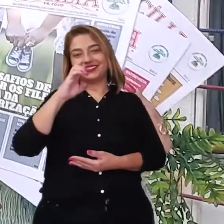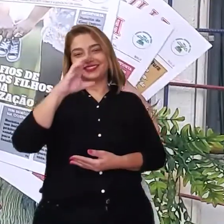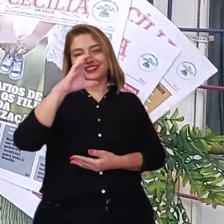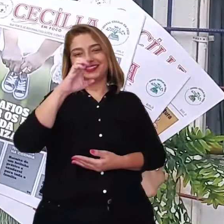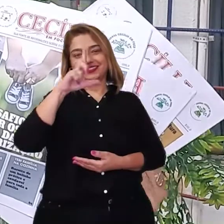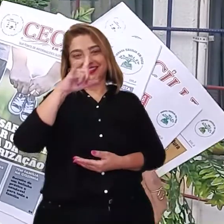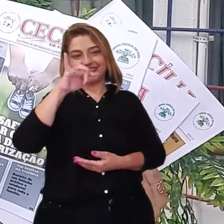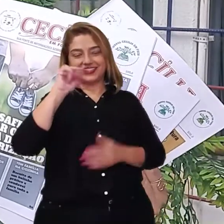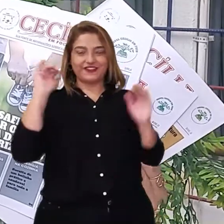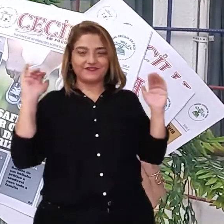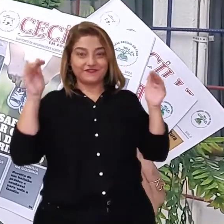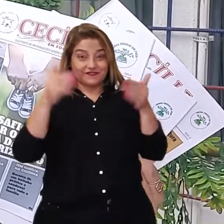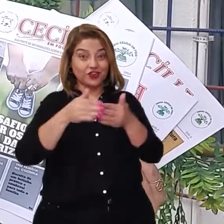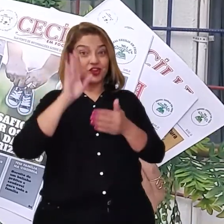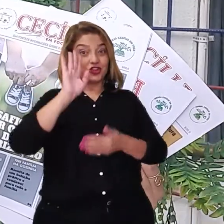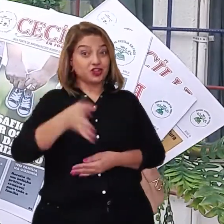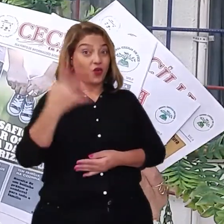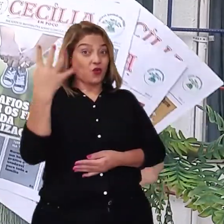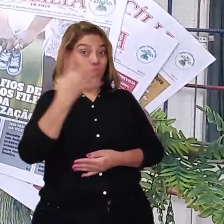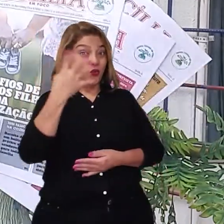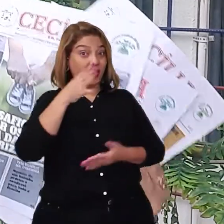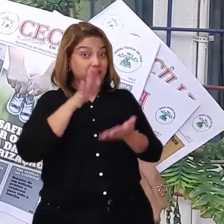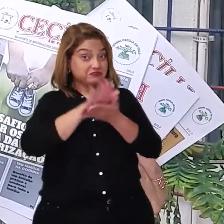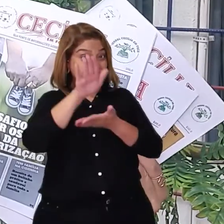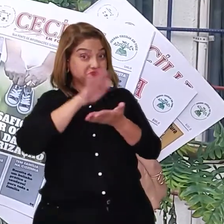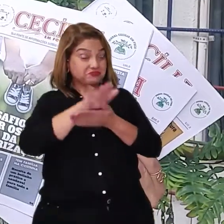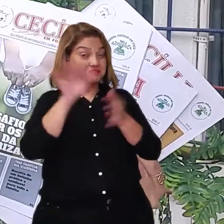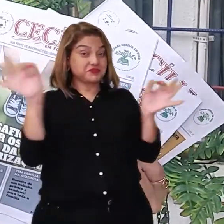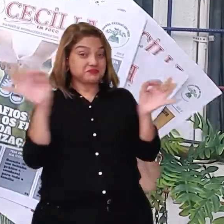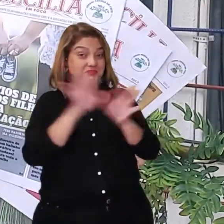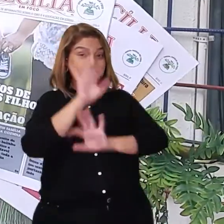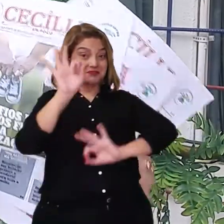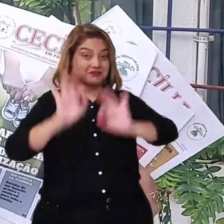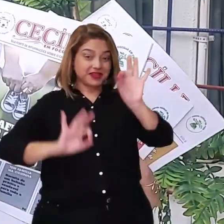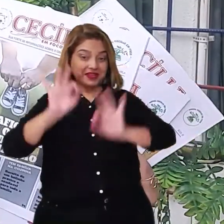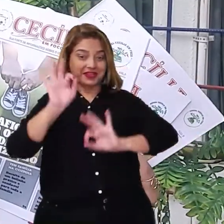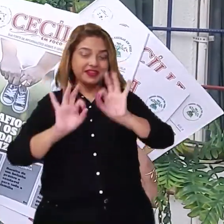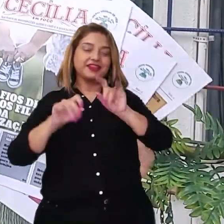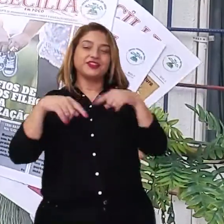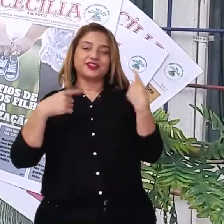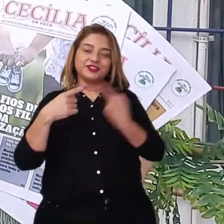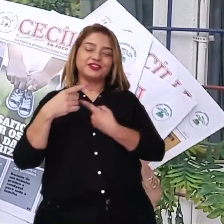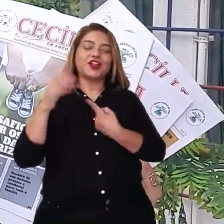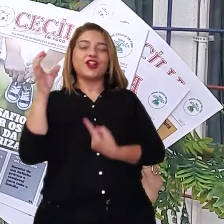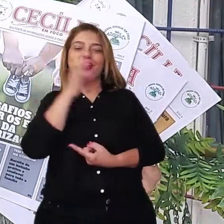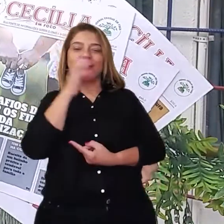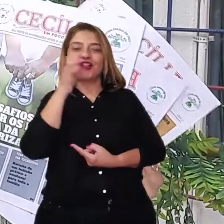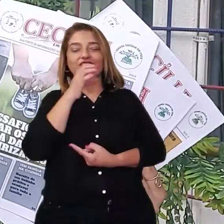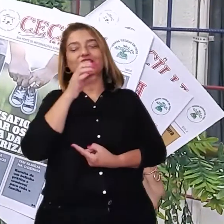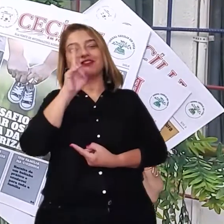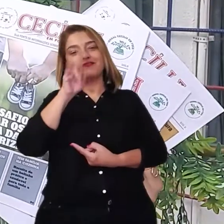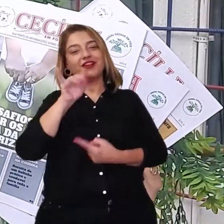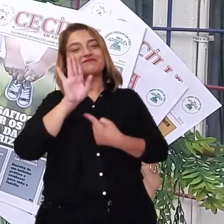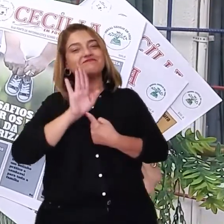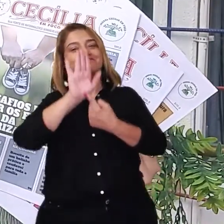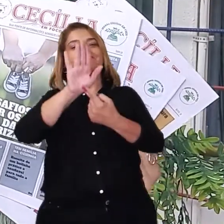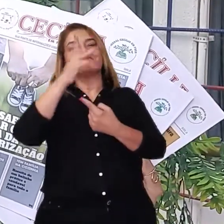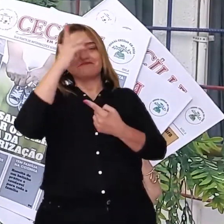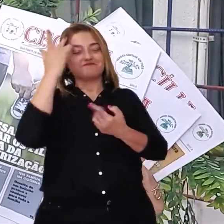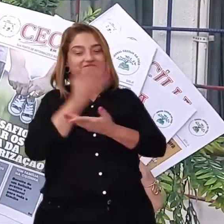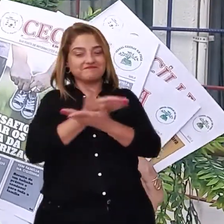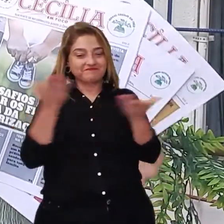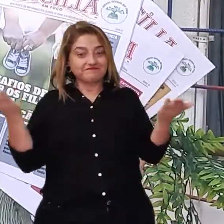Foco, já estamos com a quarta edição sendo produzida e logo, logo, estará disponível